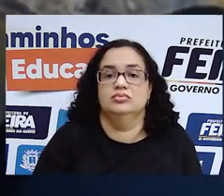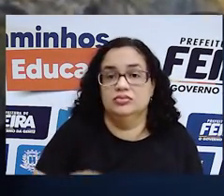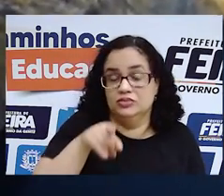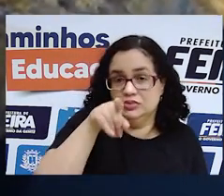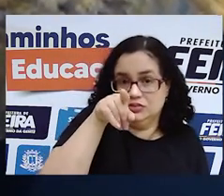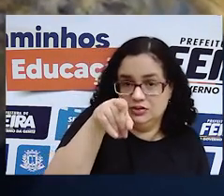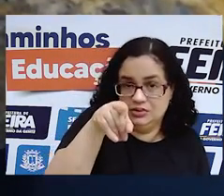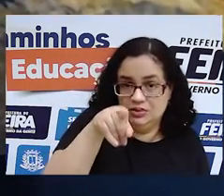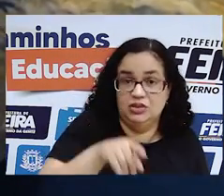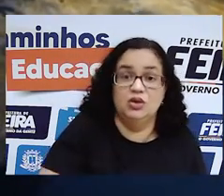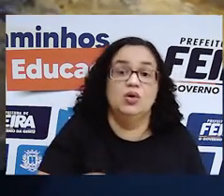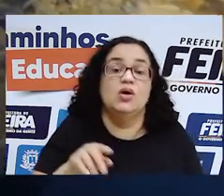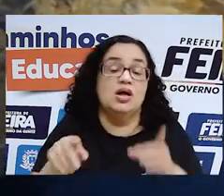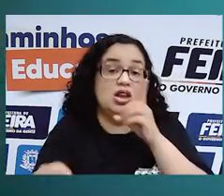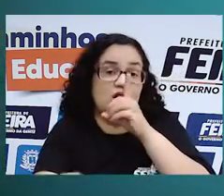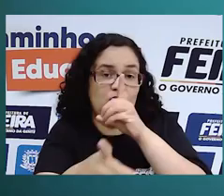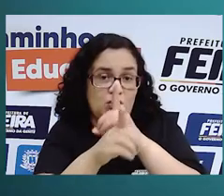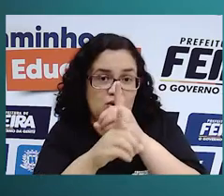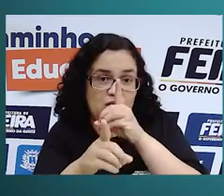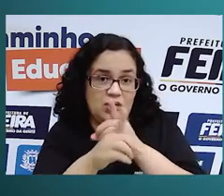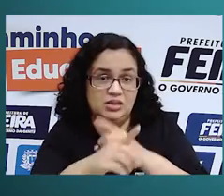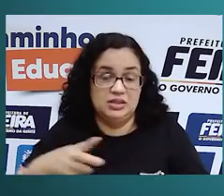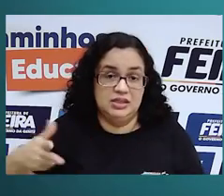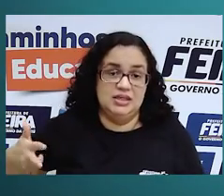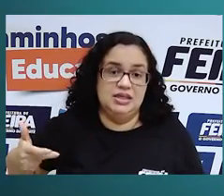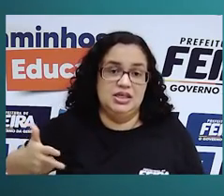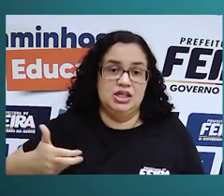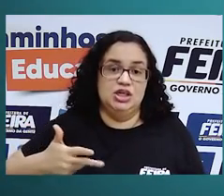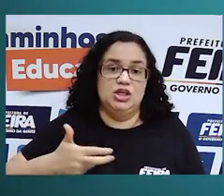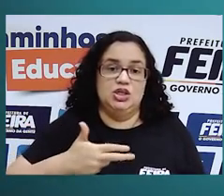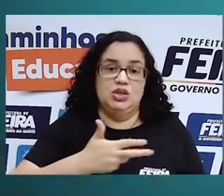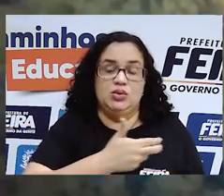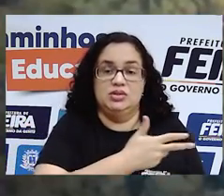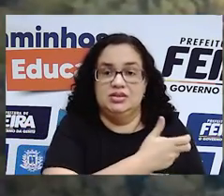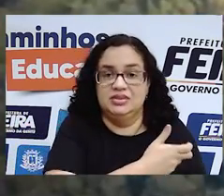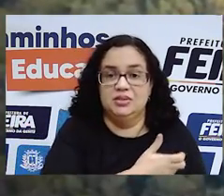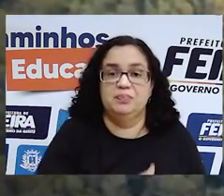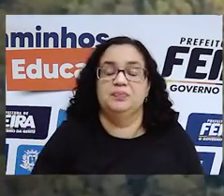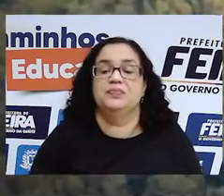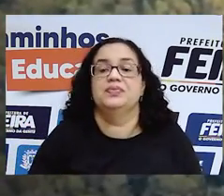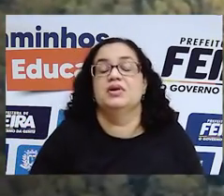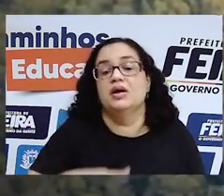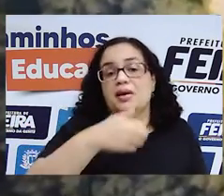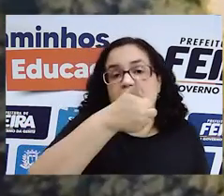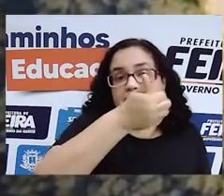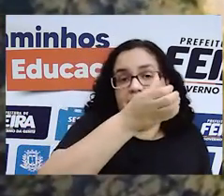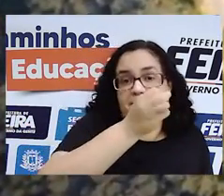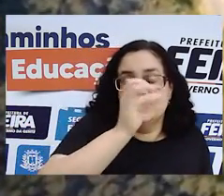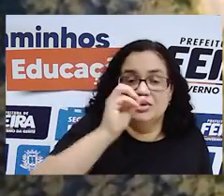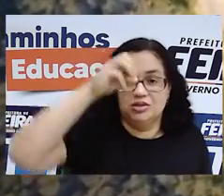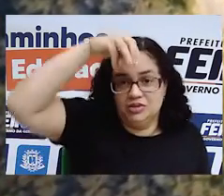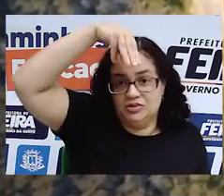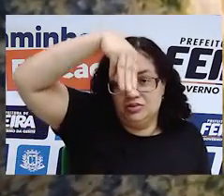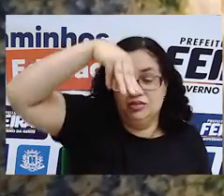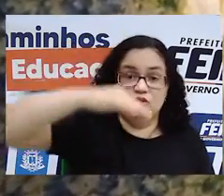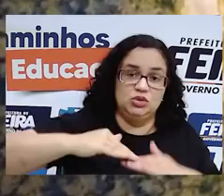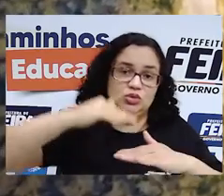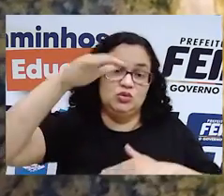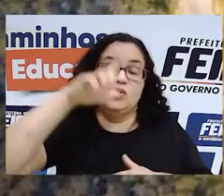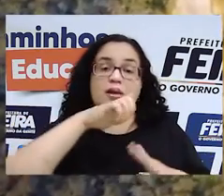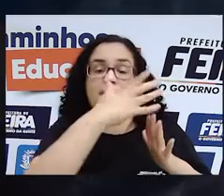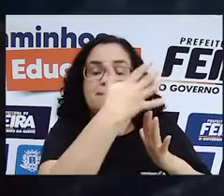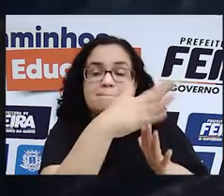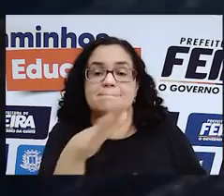Monte Kelimutu Está situado em uma ilha do sul de Indonésia e encontra-se uma altura de 1.600 metros acima o nível do mar.